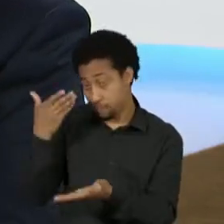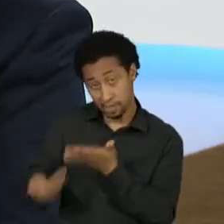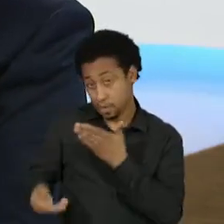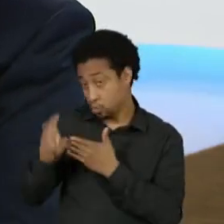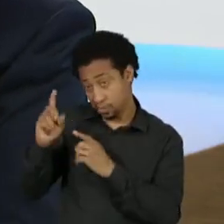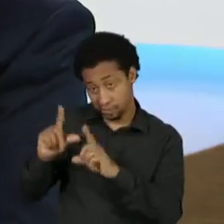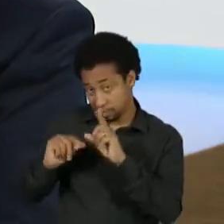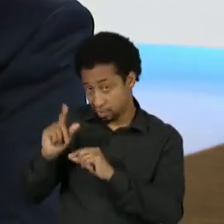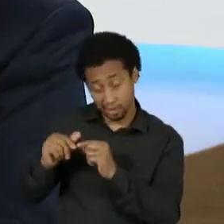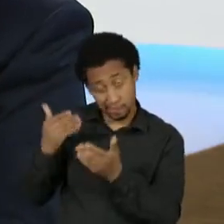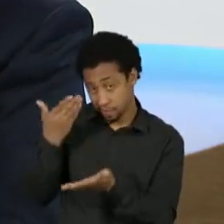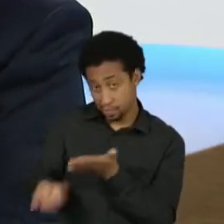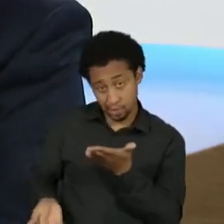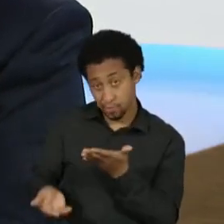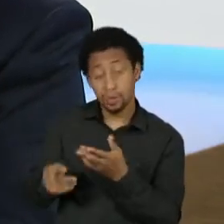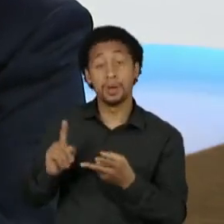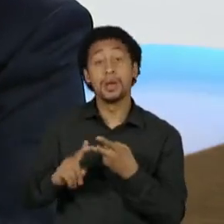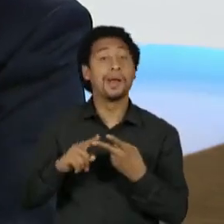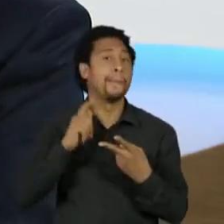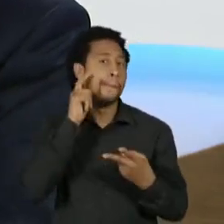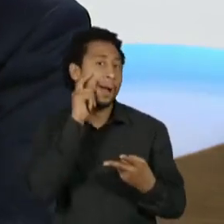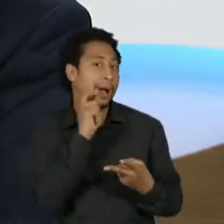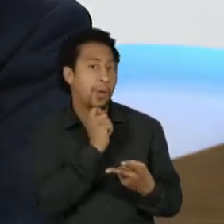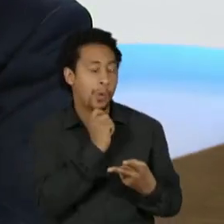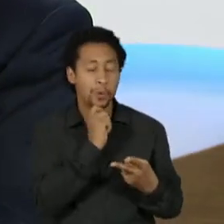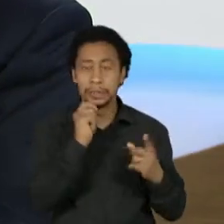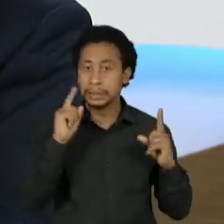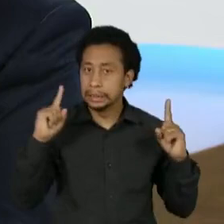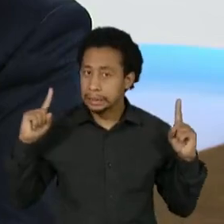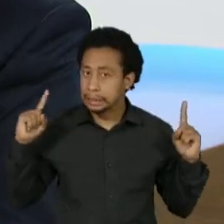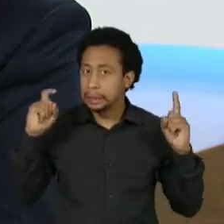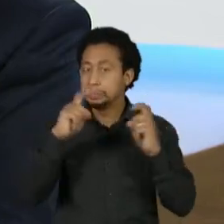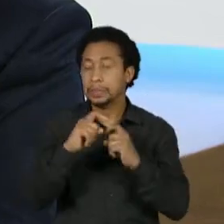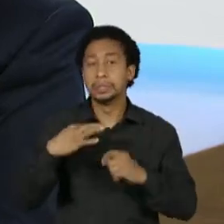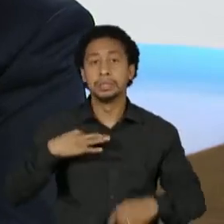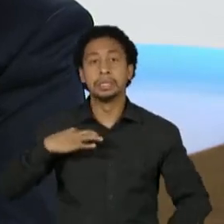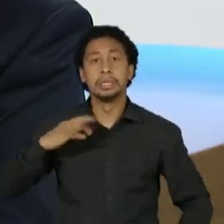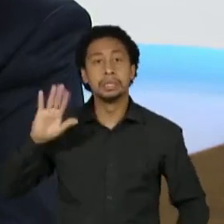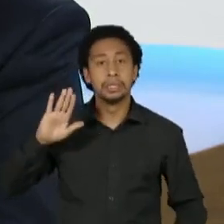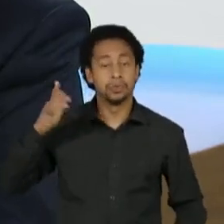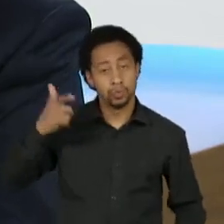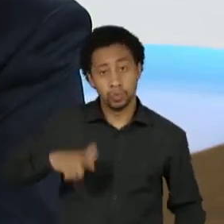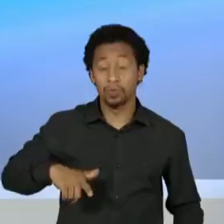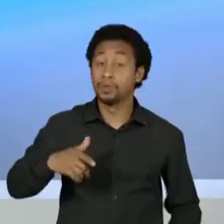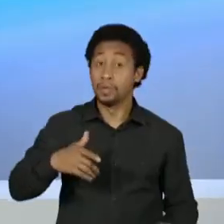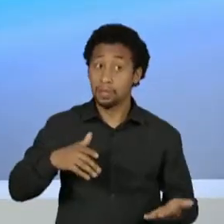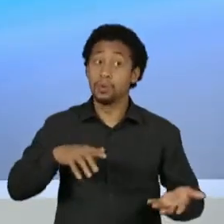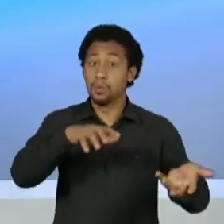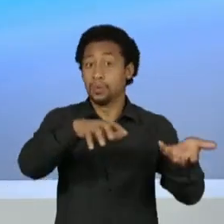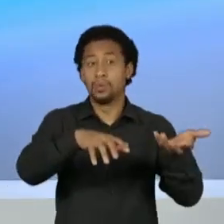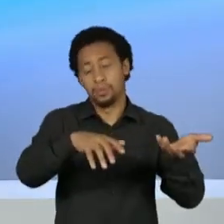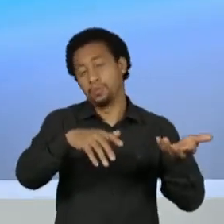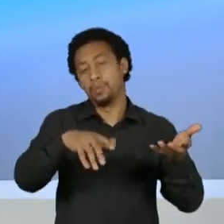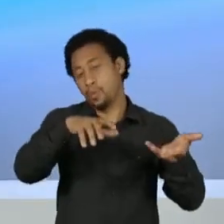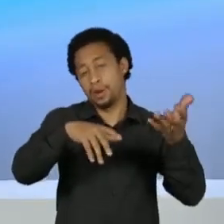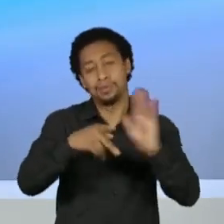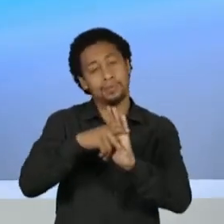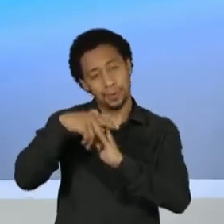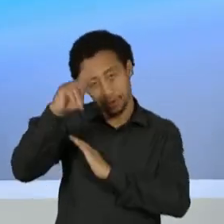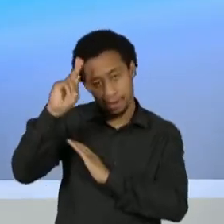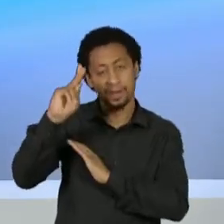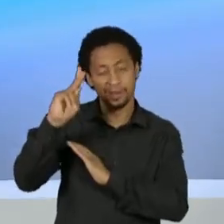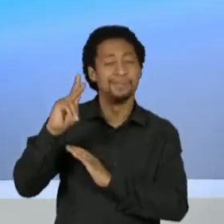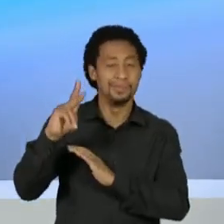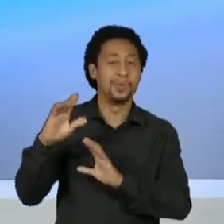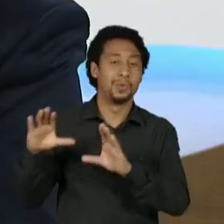perdeu Roma. O Macron teve uma dificuldade enorme de se reeleger e, mais importante, perdeu o Congresso, na eleição que era